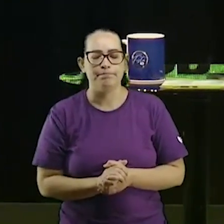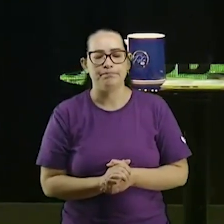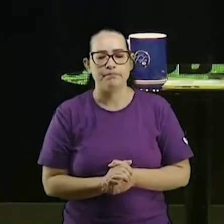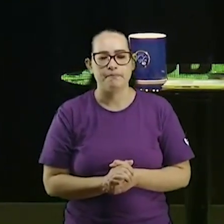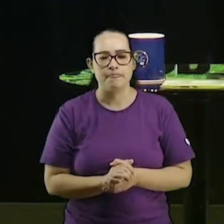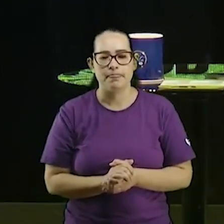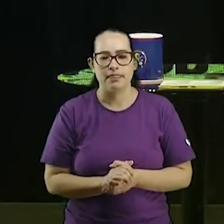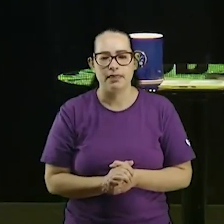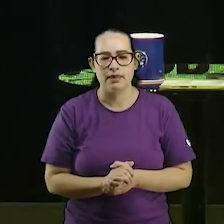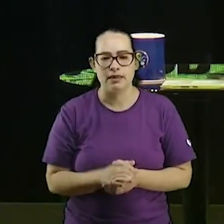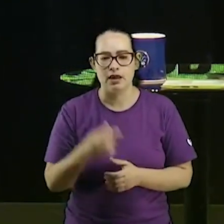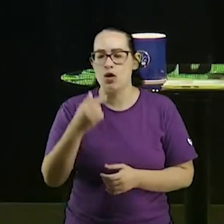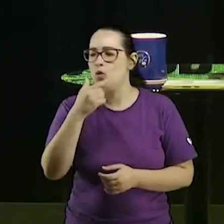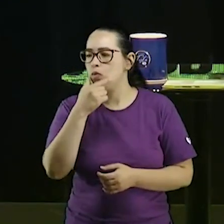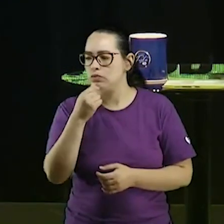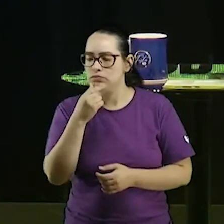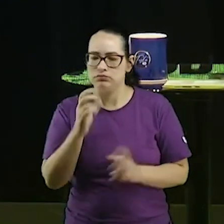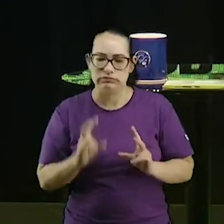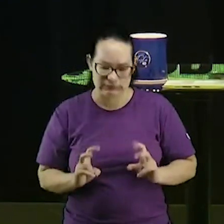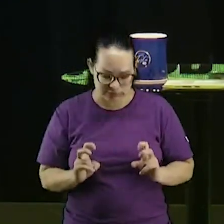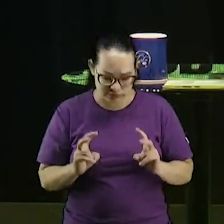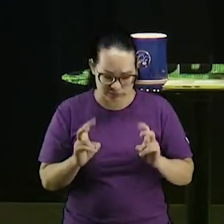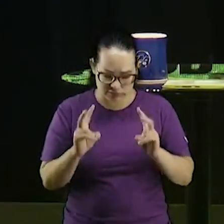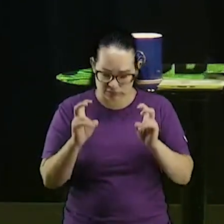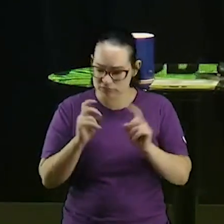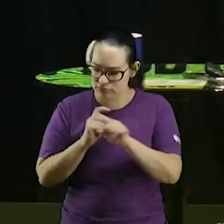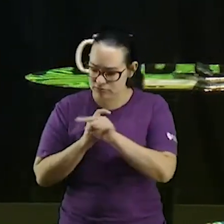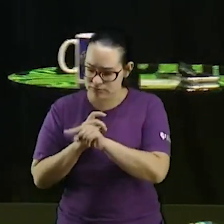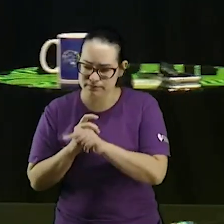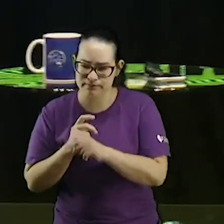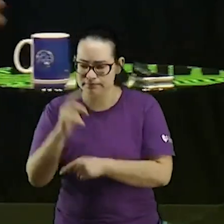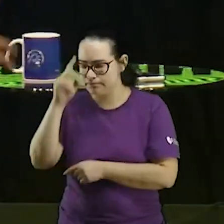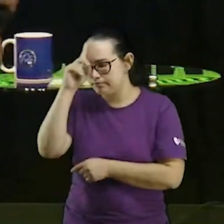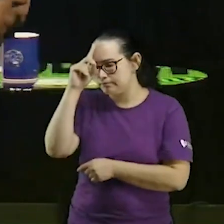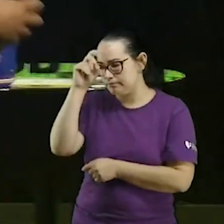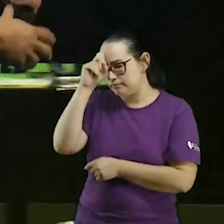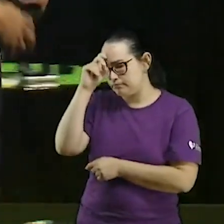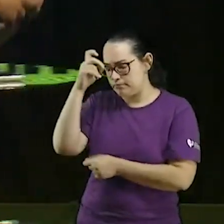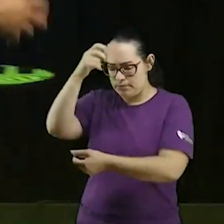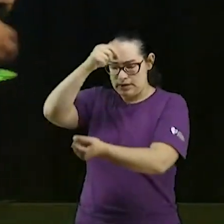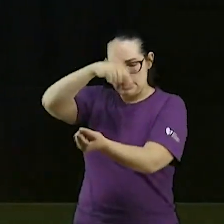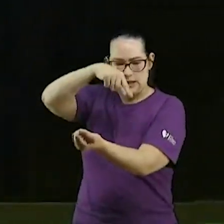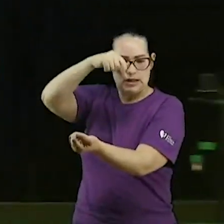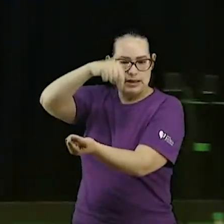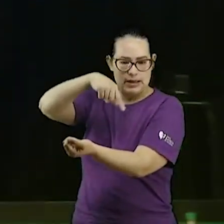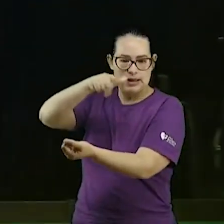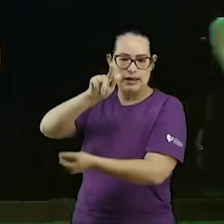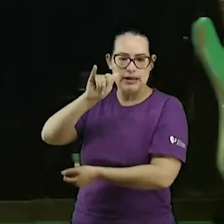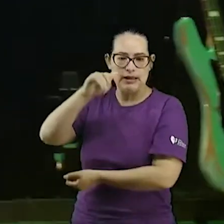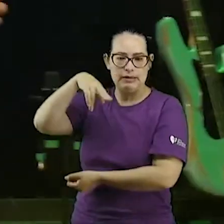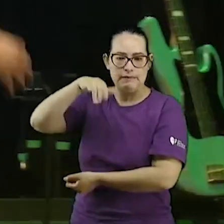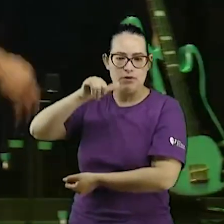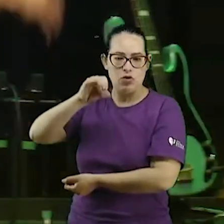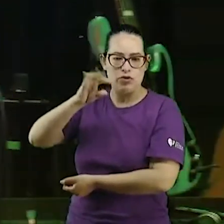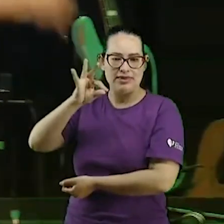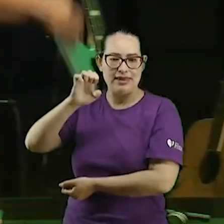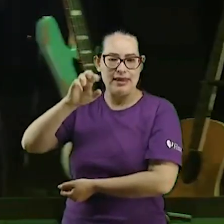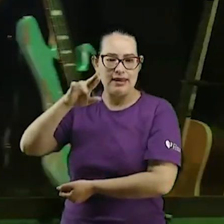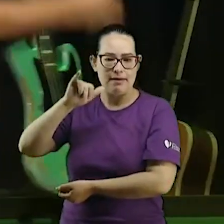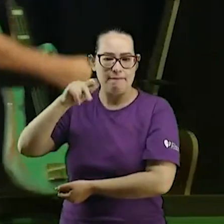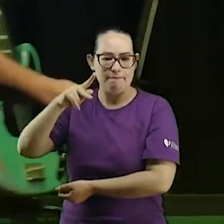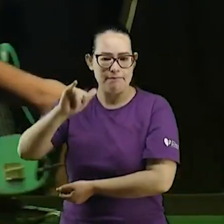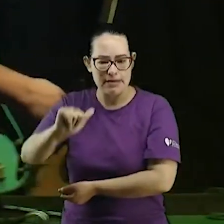e ele fazendo quimioterapia ele ficava neutropênico ele tinha gente nós ficamos